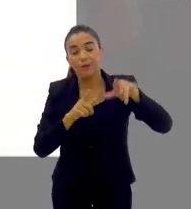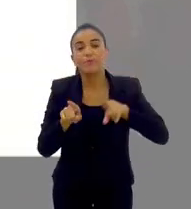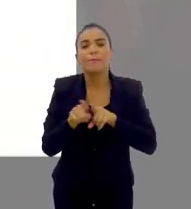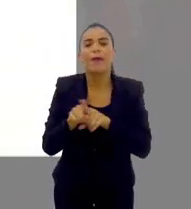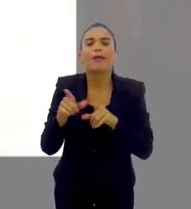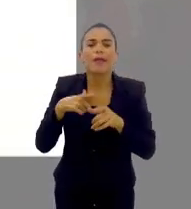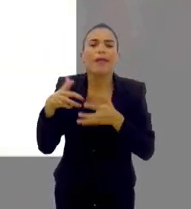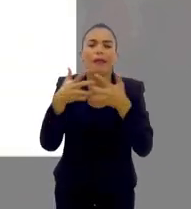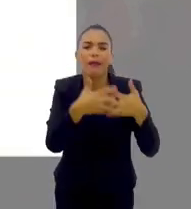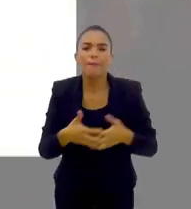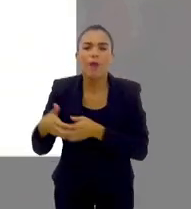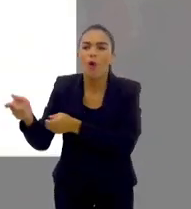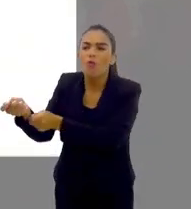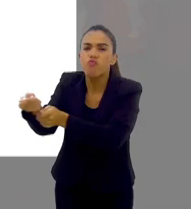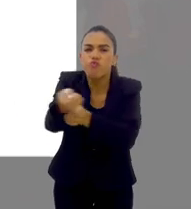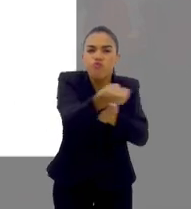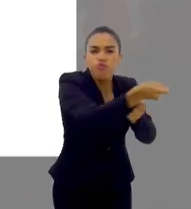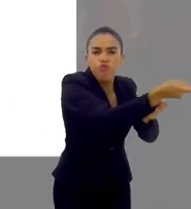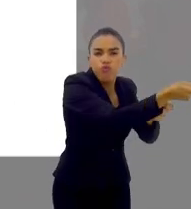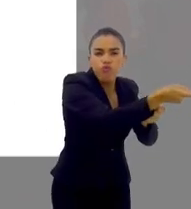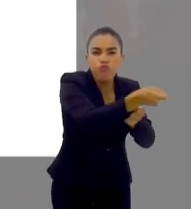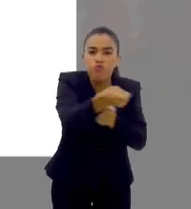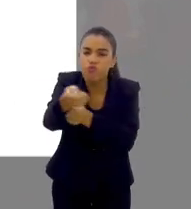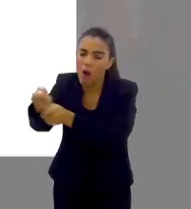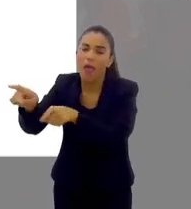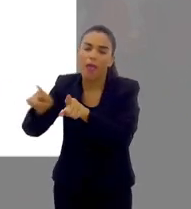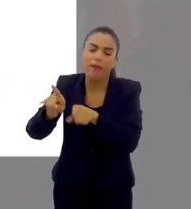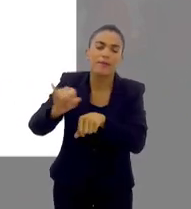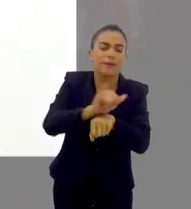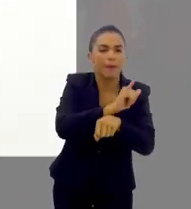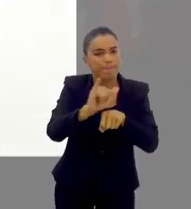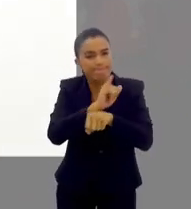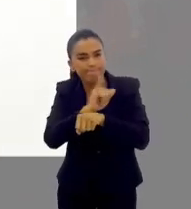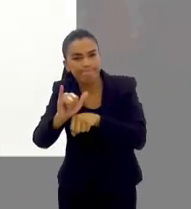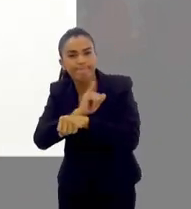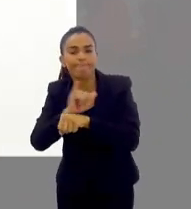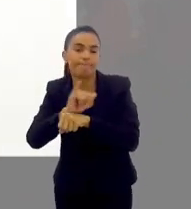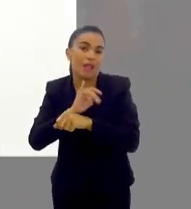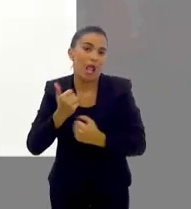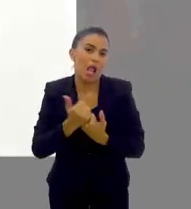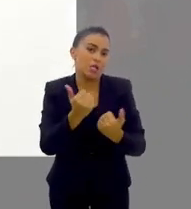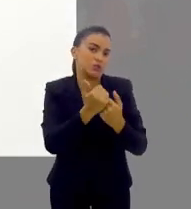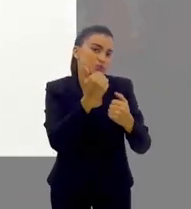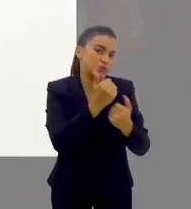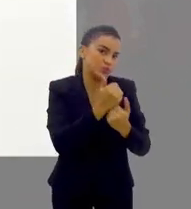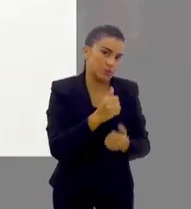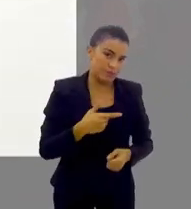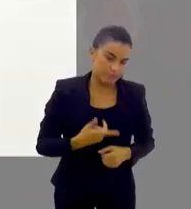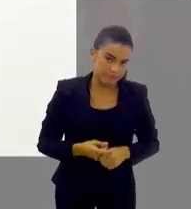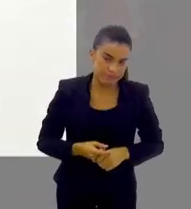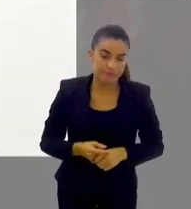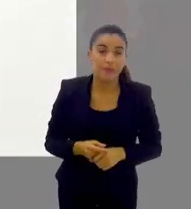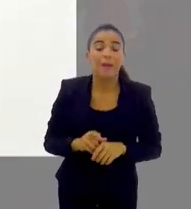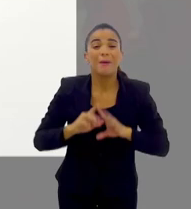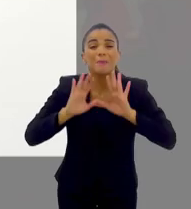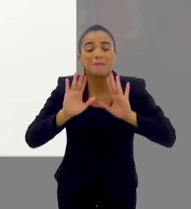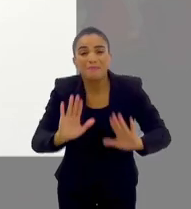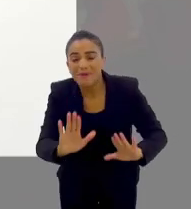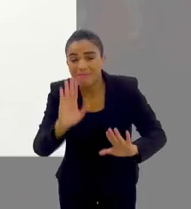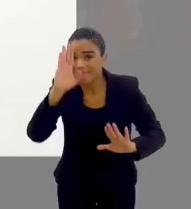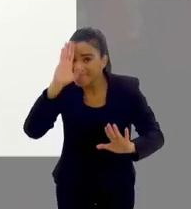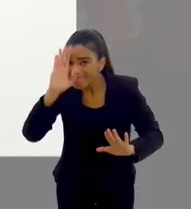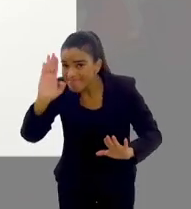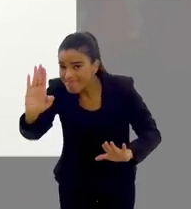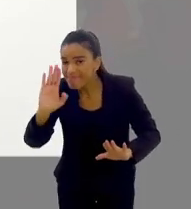fumacês que muitos lugares usam também é uma ferramenta, né, é um arsenal aí que ajuda também no combate ao mosquito,